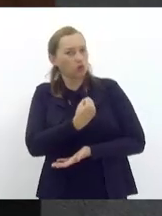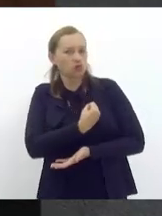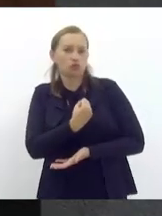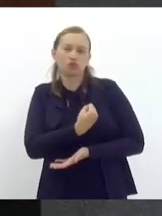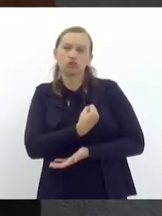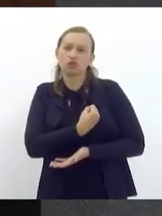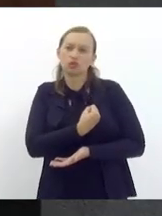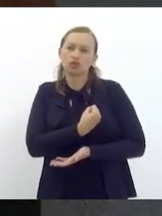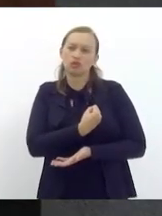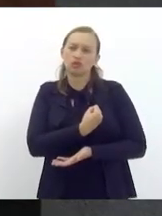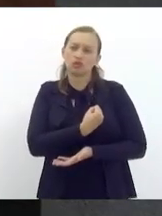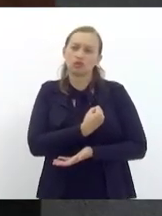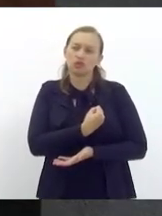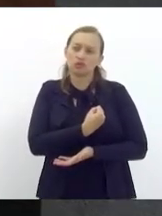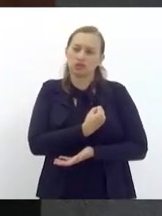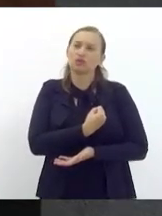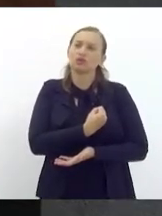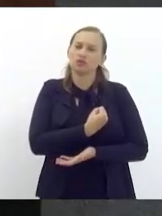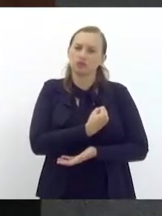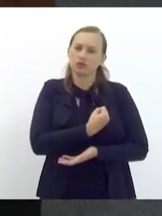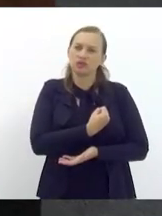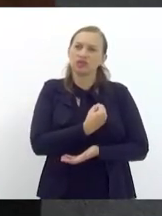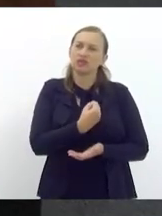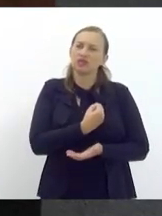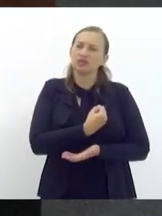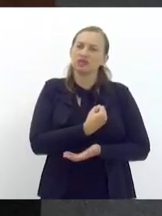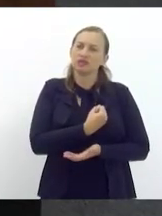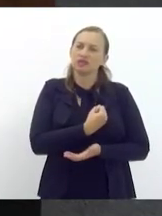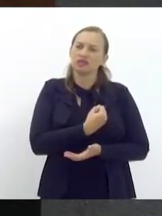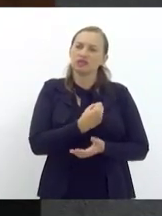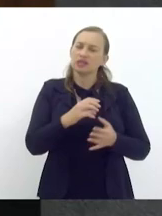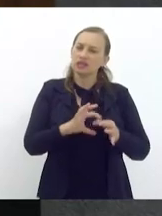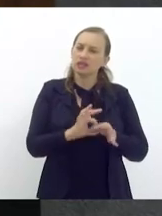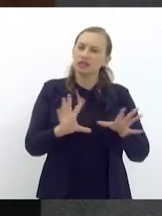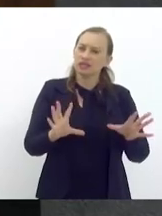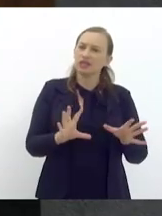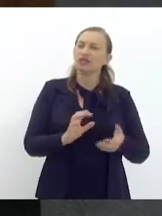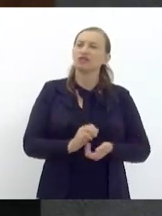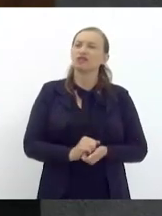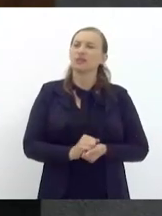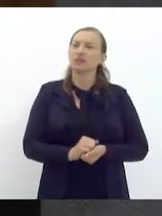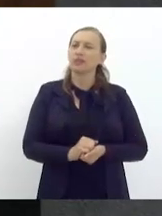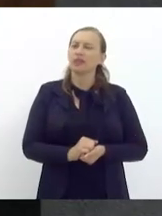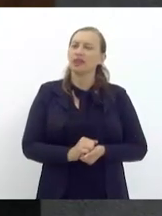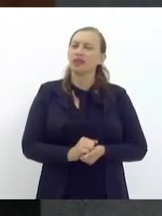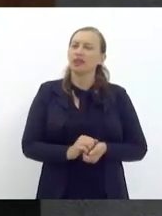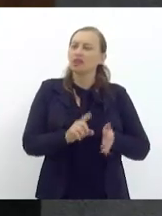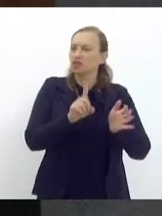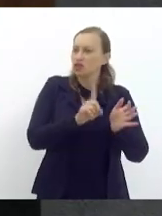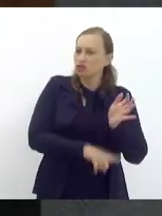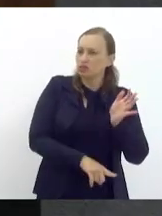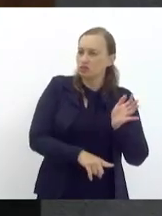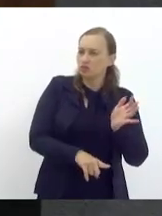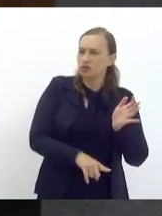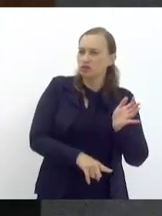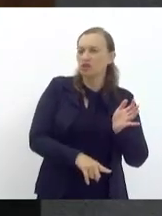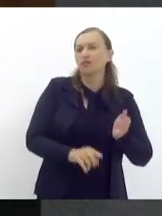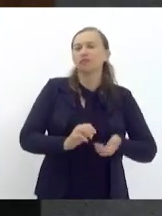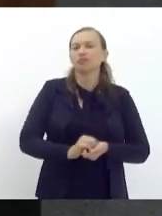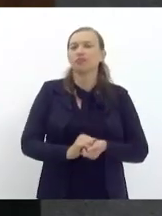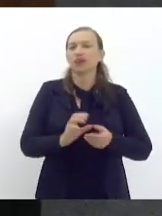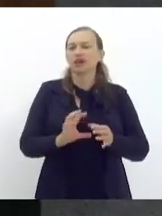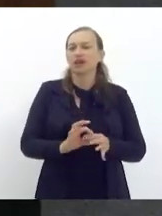e a diminuir as negativas para a para a autorização do transplante